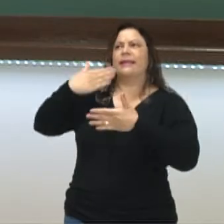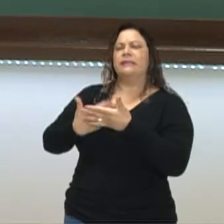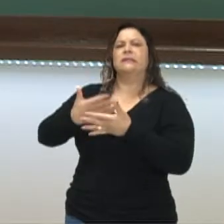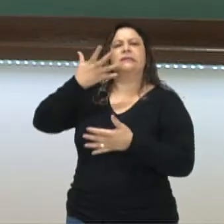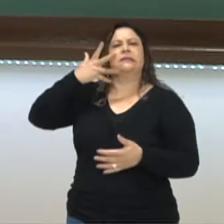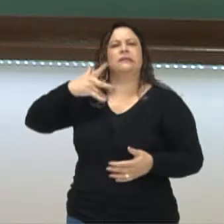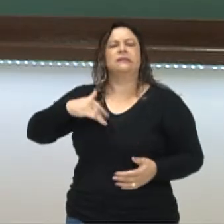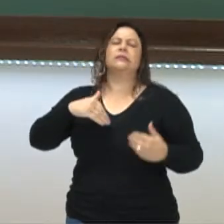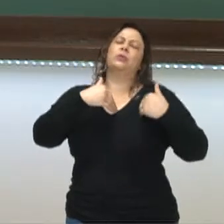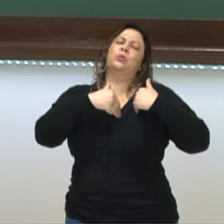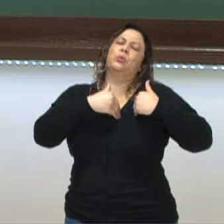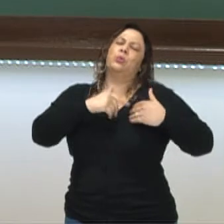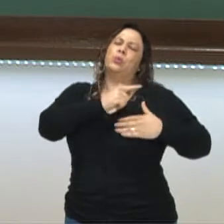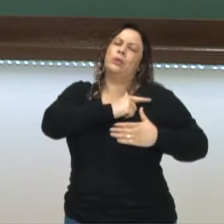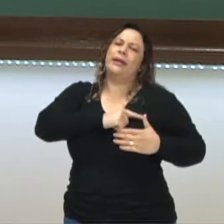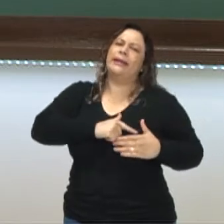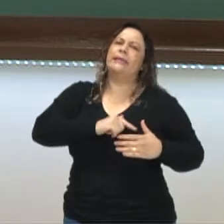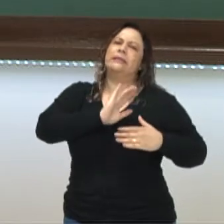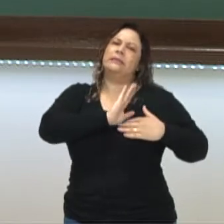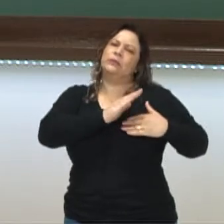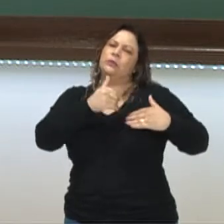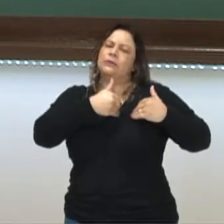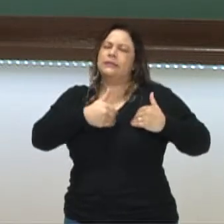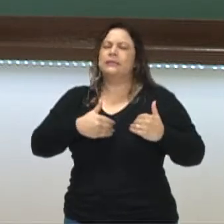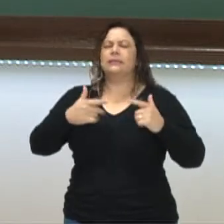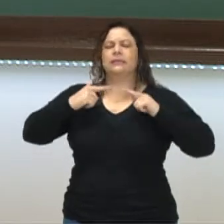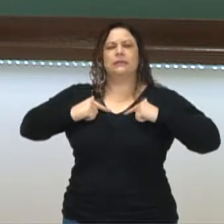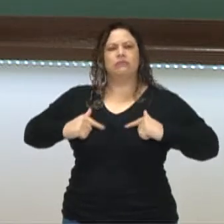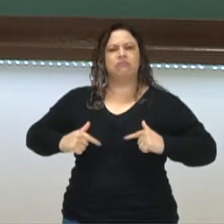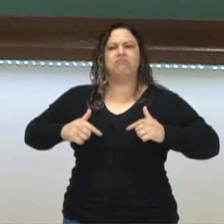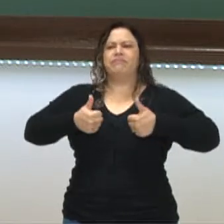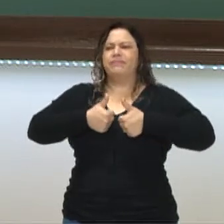tendo o coração puro, né? Sendo inocente, como a gente fala,